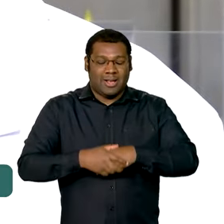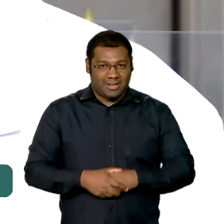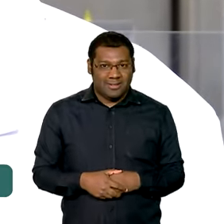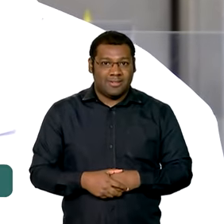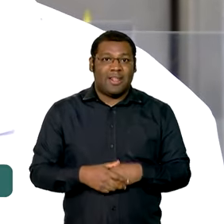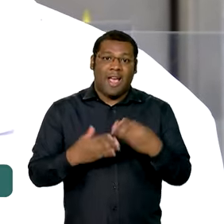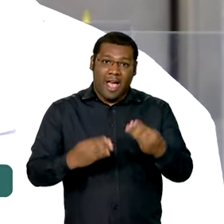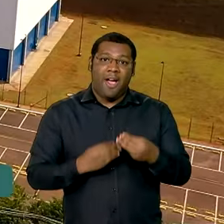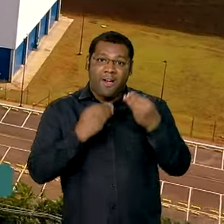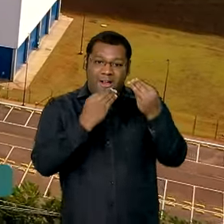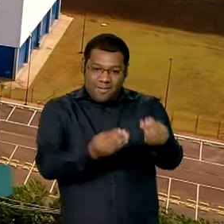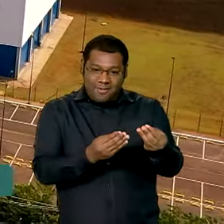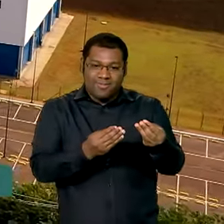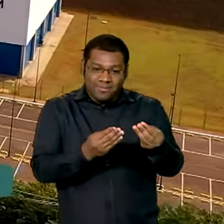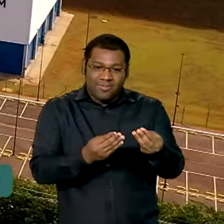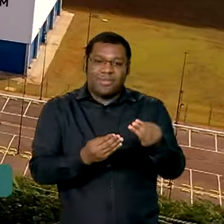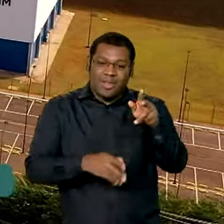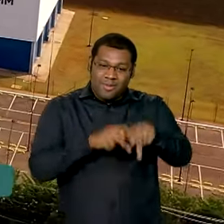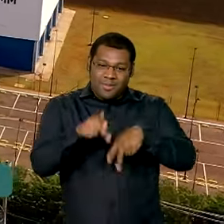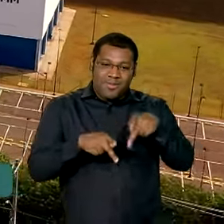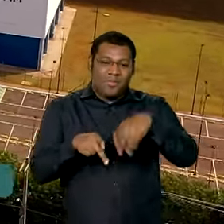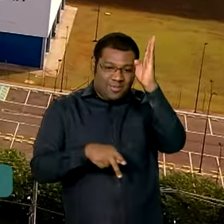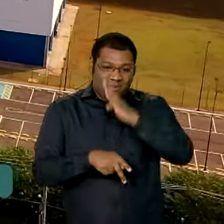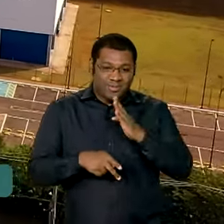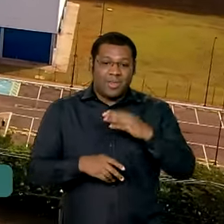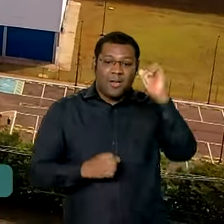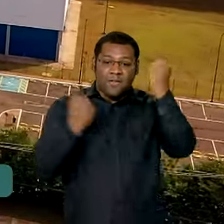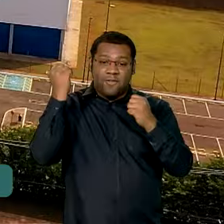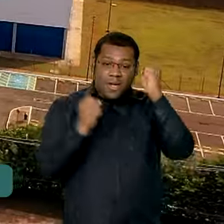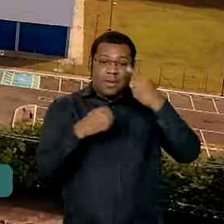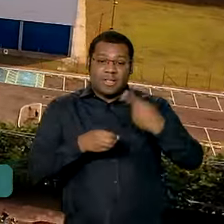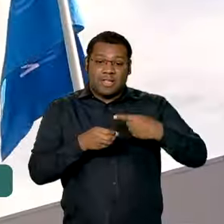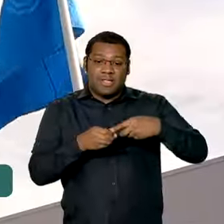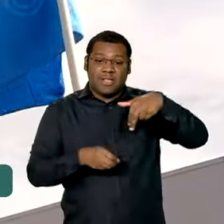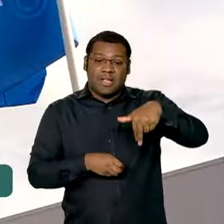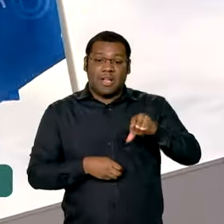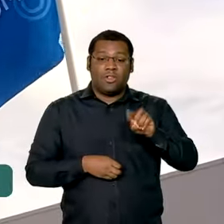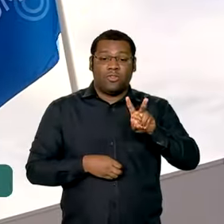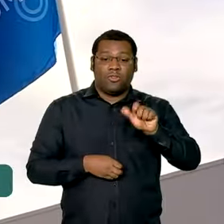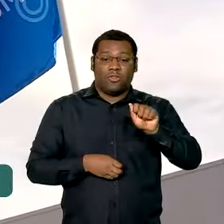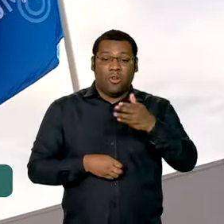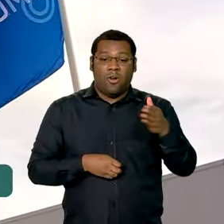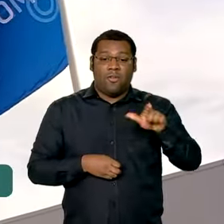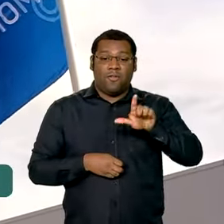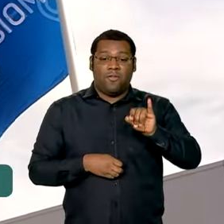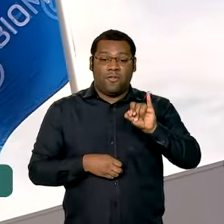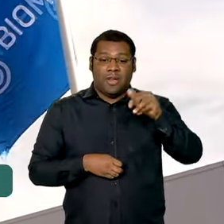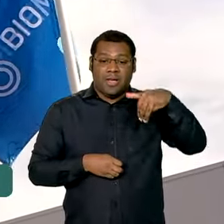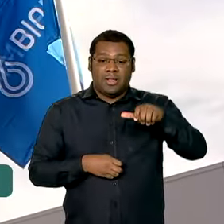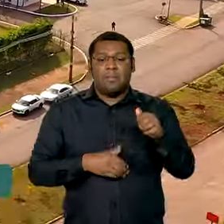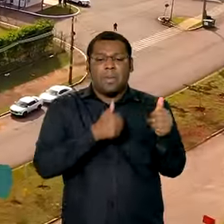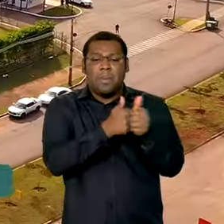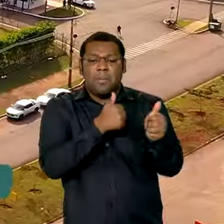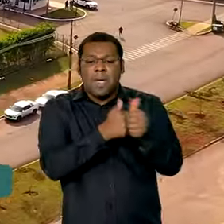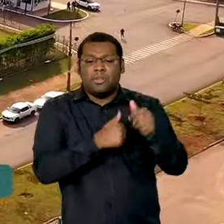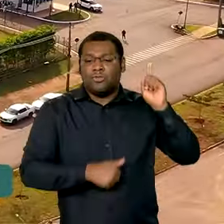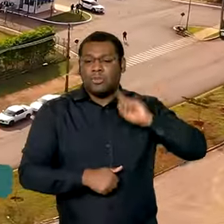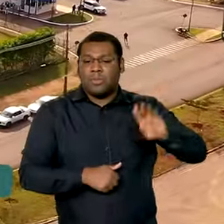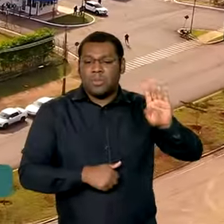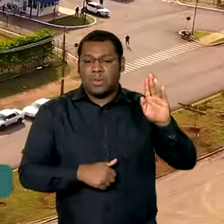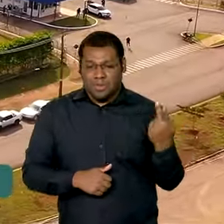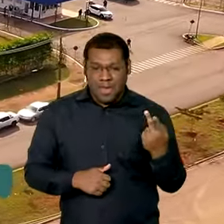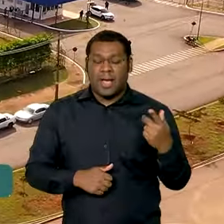distribuição ao mercado brasileiro. A fábrica, que fica em Nova Lima, região metropolitana da capital mineira, Belo Horizonte, tem